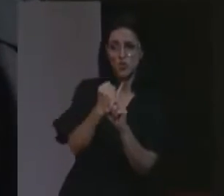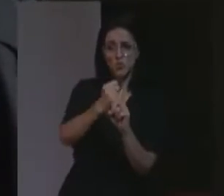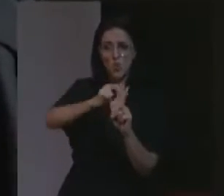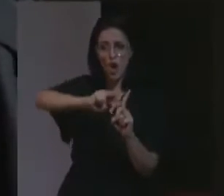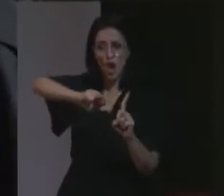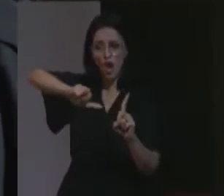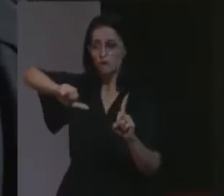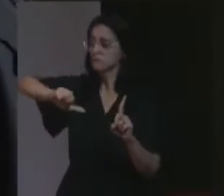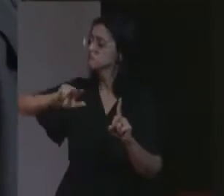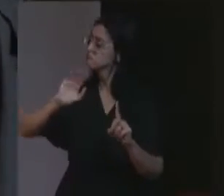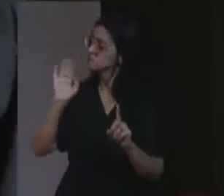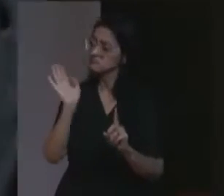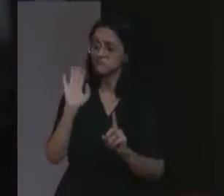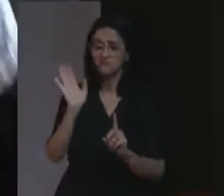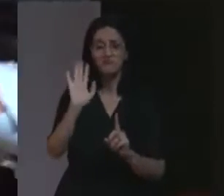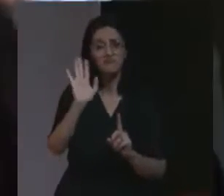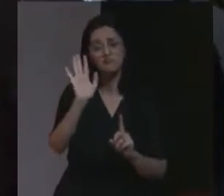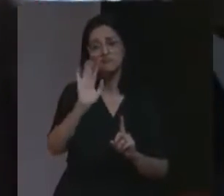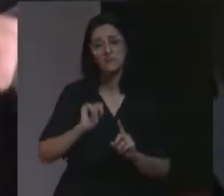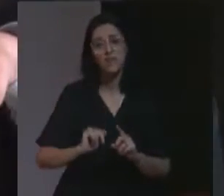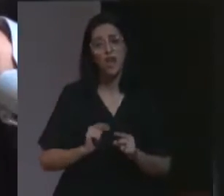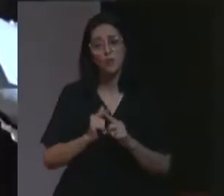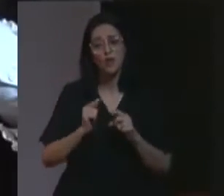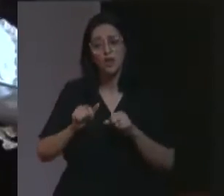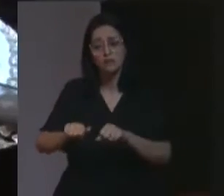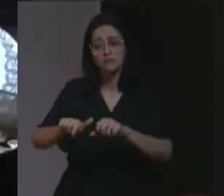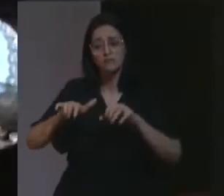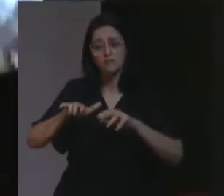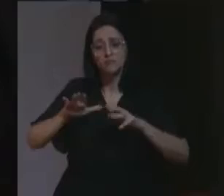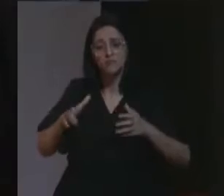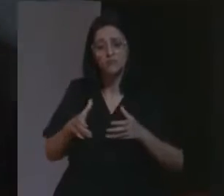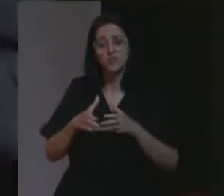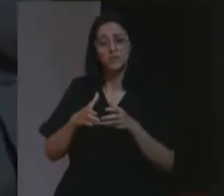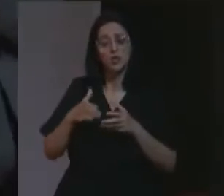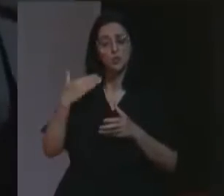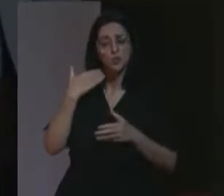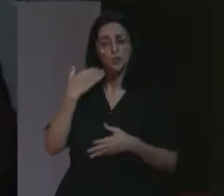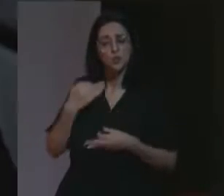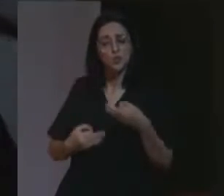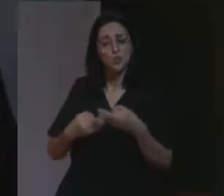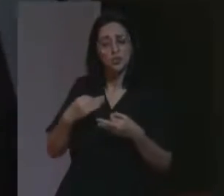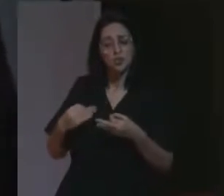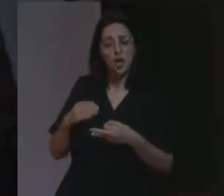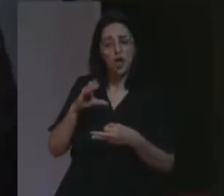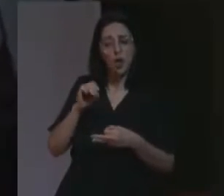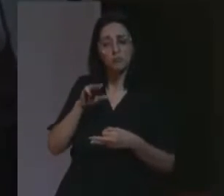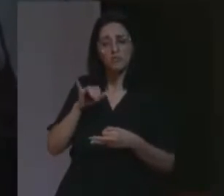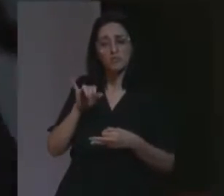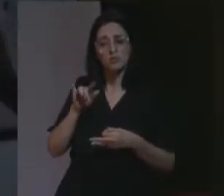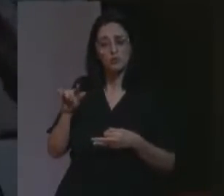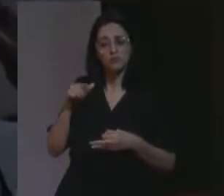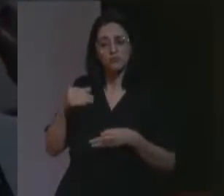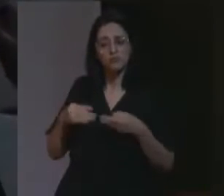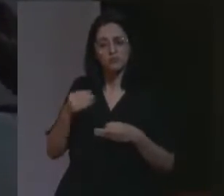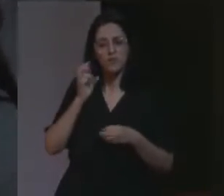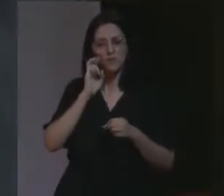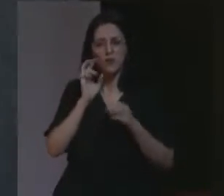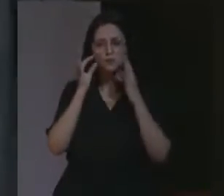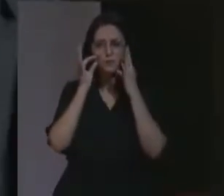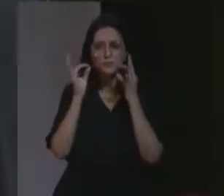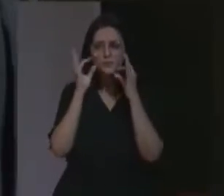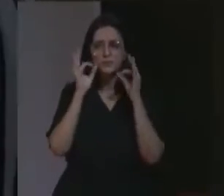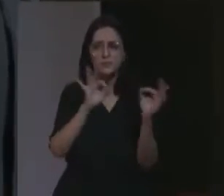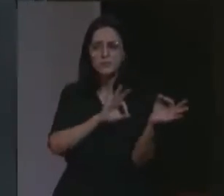a palavra genocídio? Porque a comissão de juristas, que foi chamada para estudar os fatos,